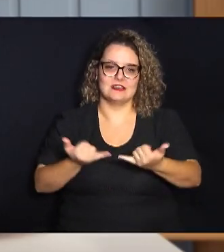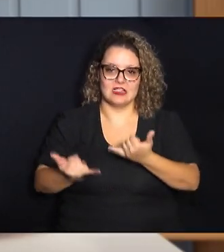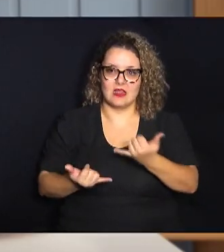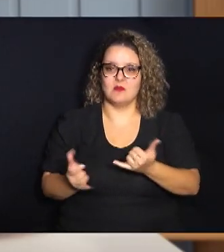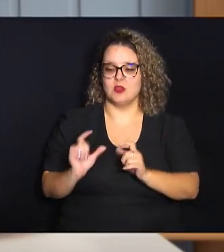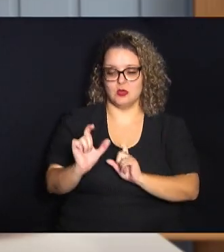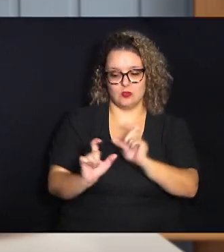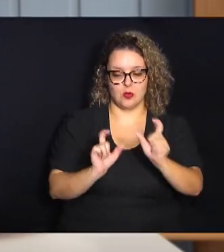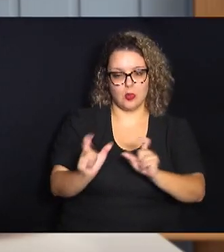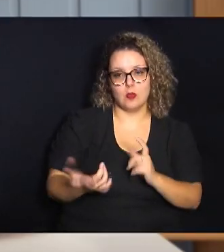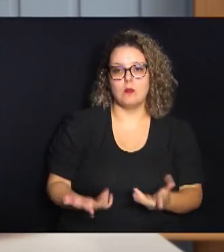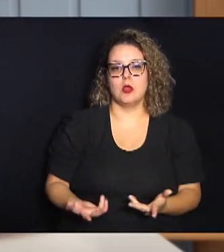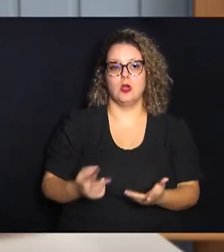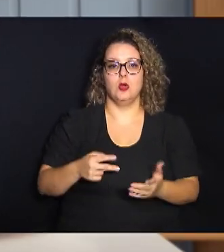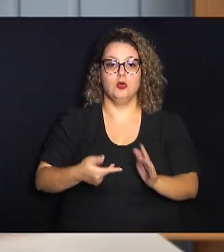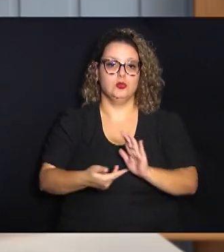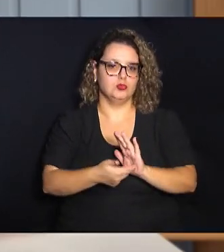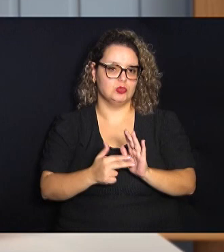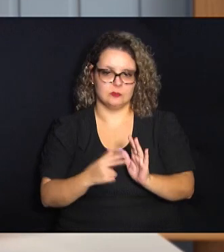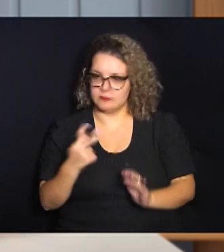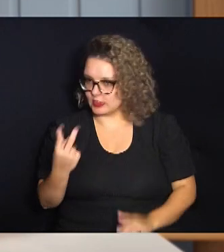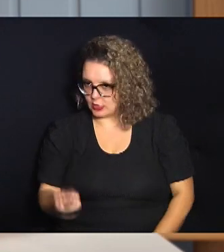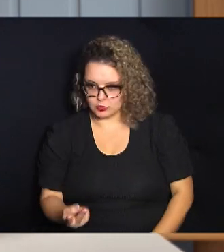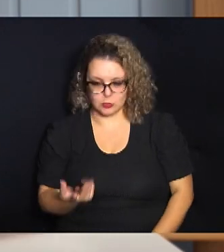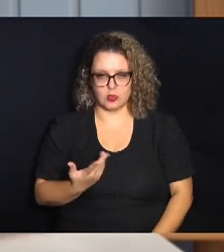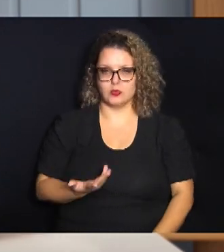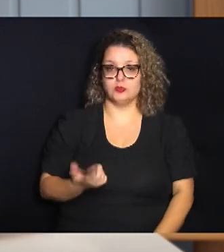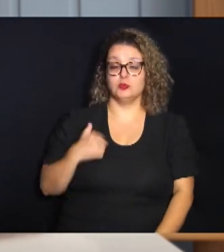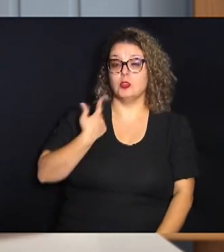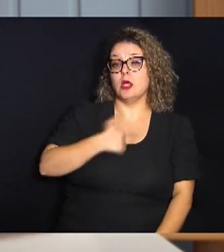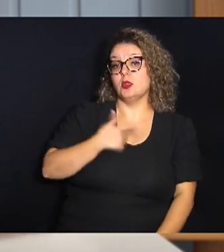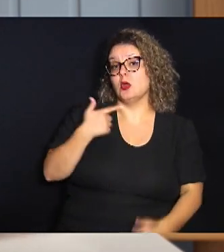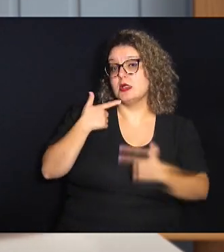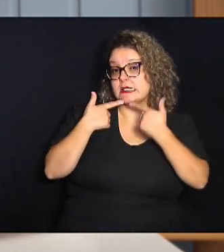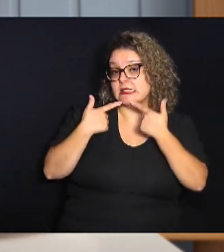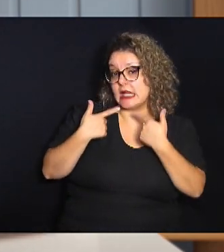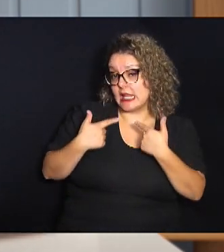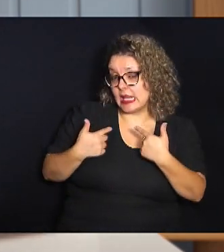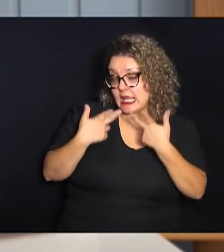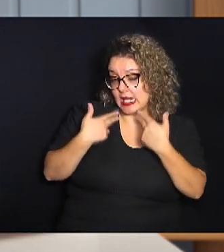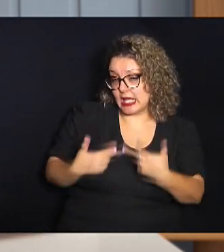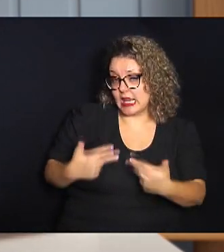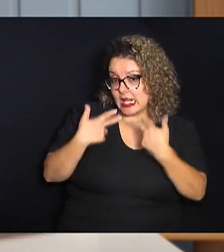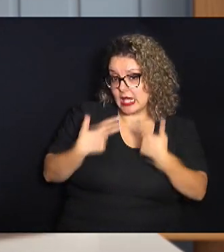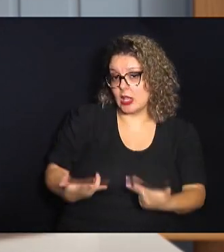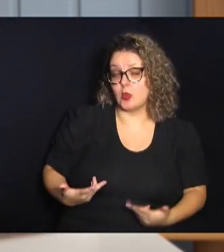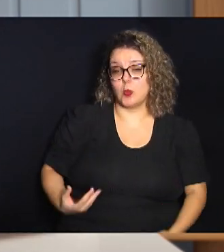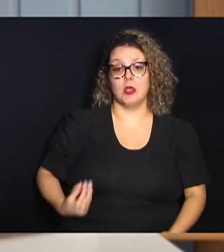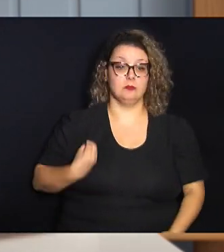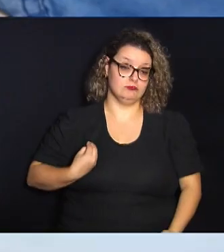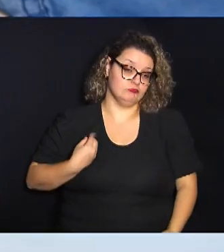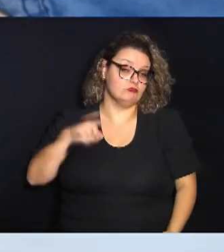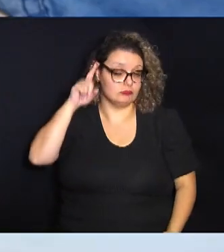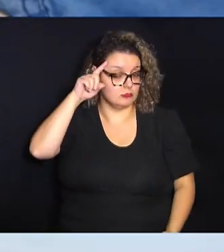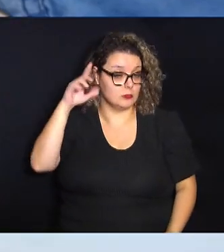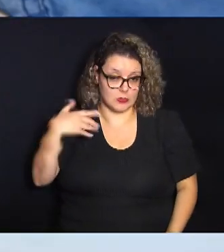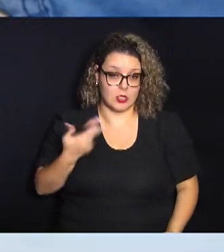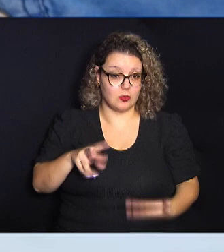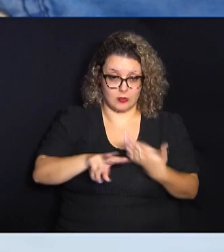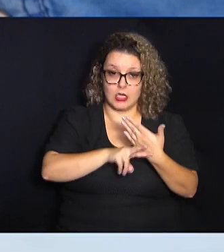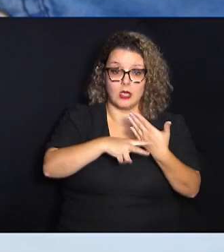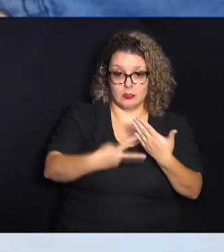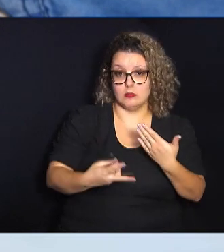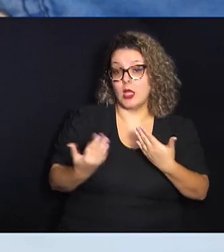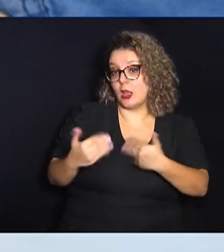palavras com duplo sentido que na nossa língua como uma língua viva está presente e que consequentemente em